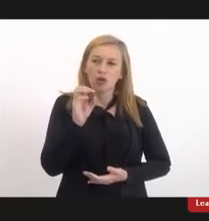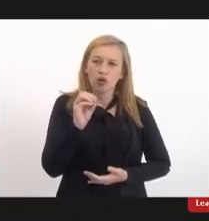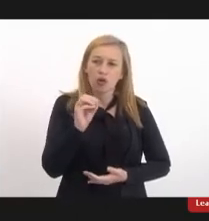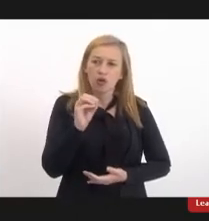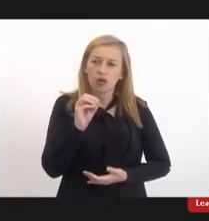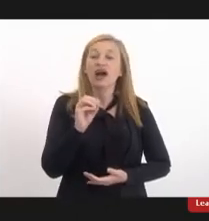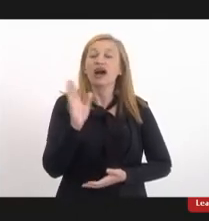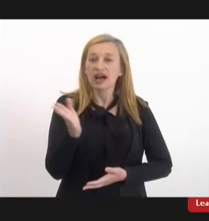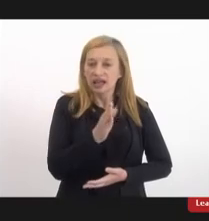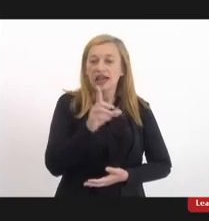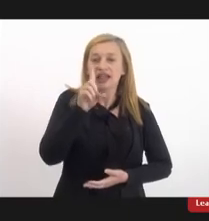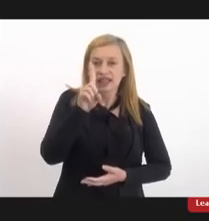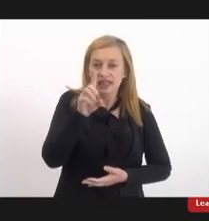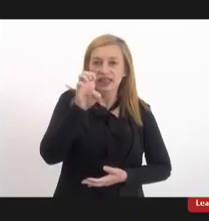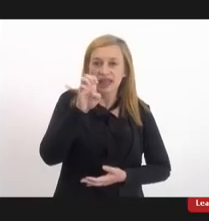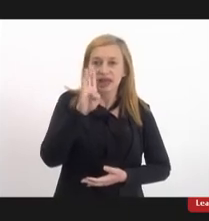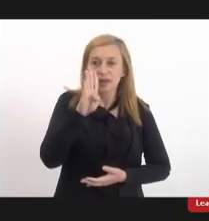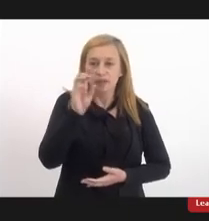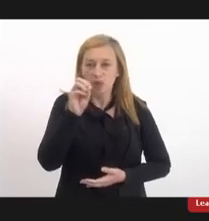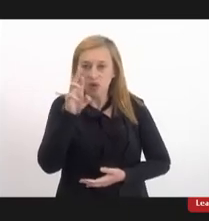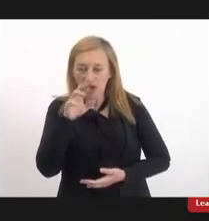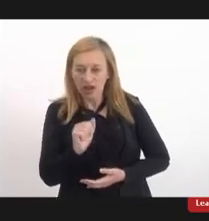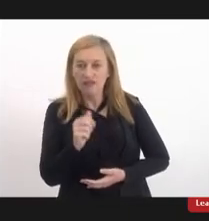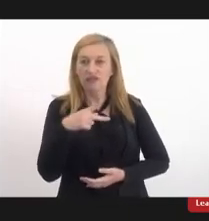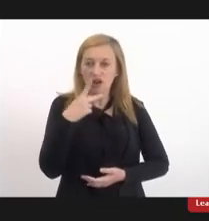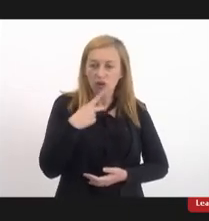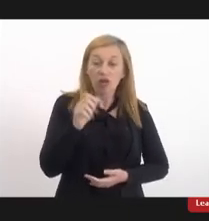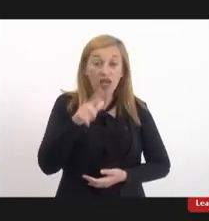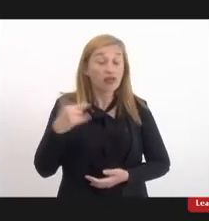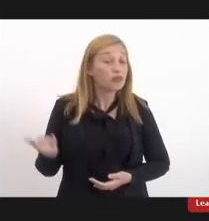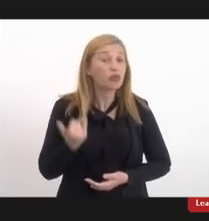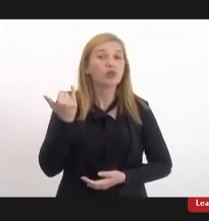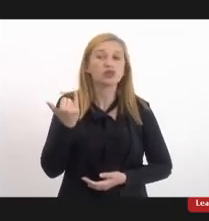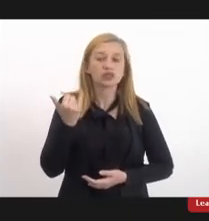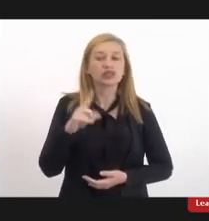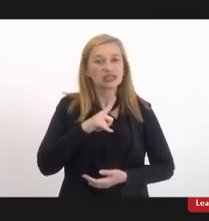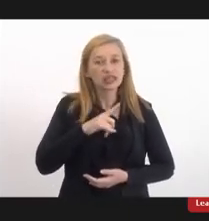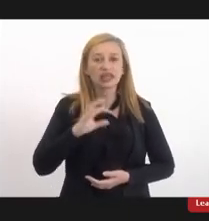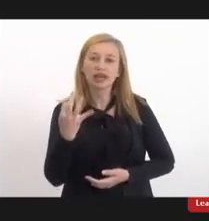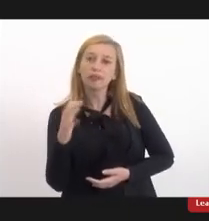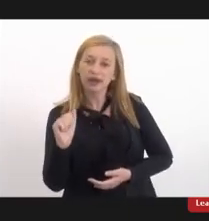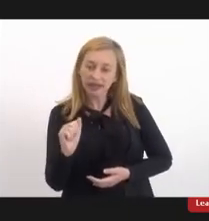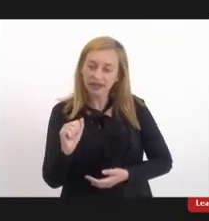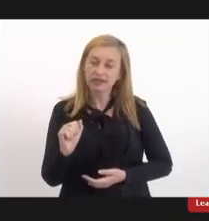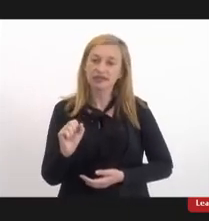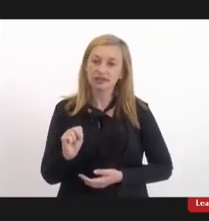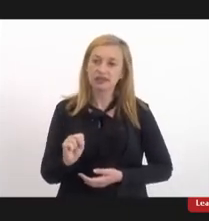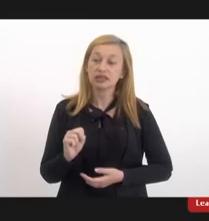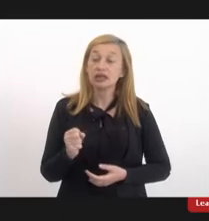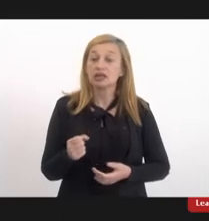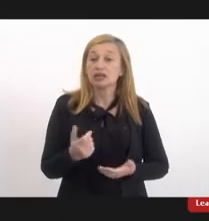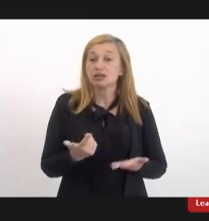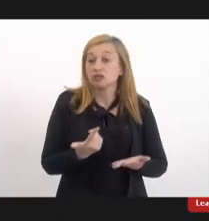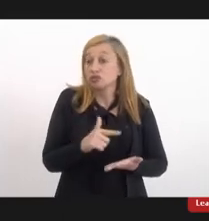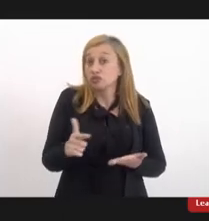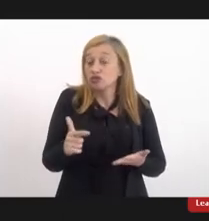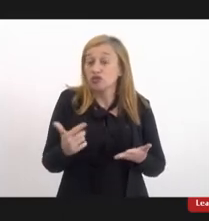Débora falou, né, é que é importante ter campanhas, porque senão